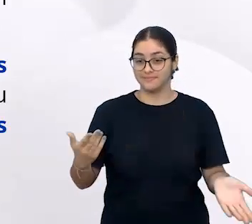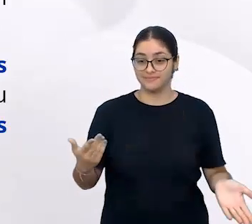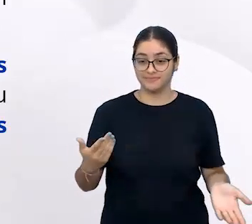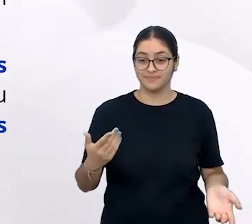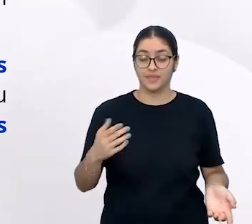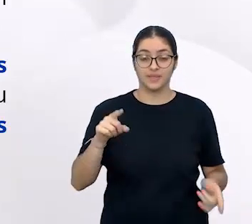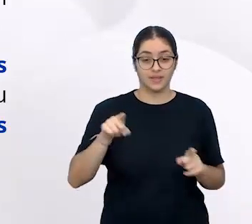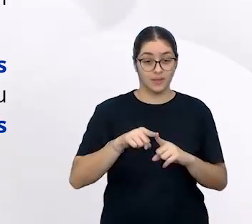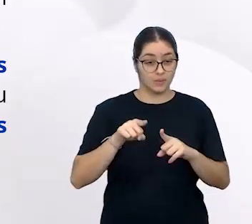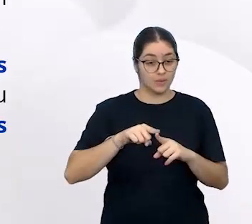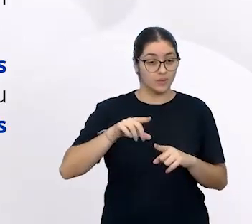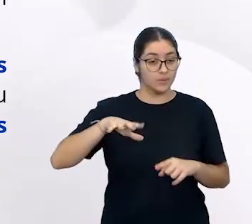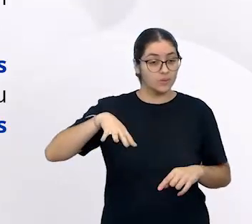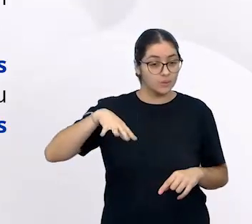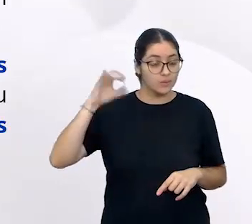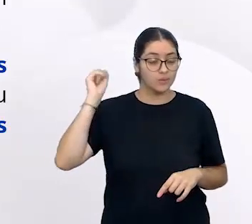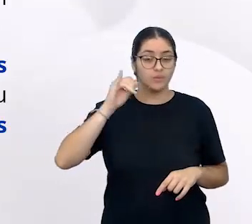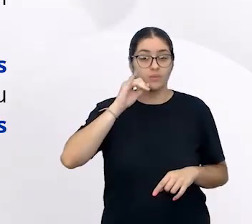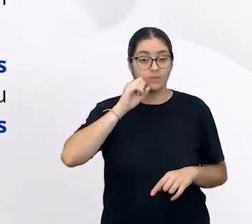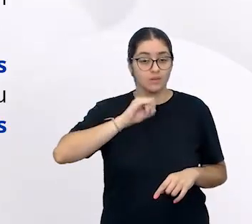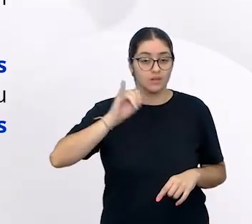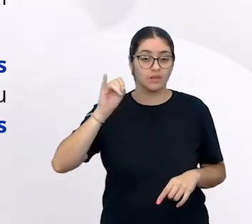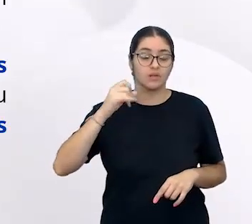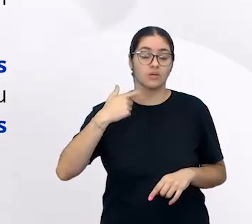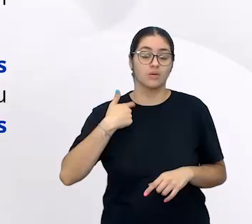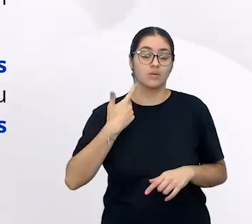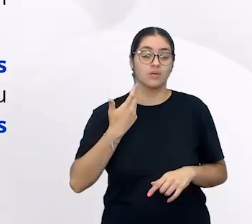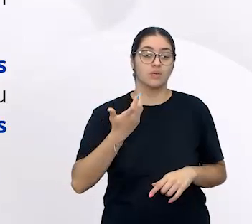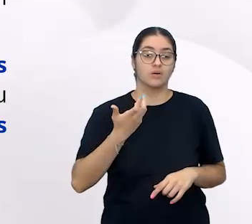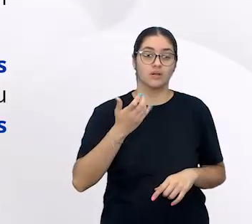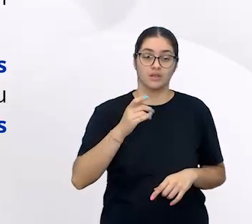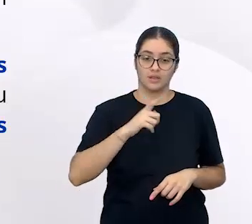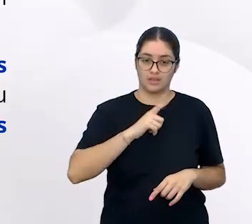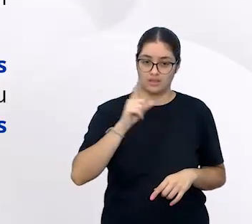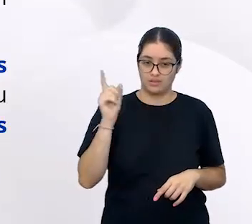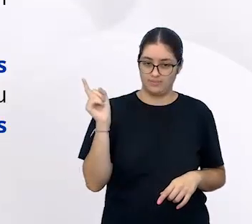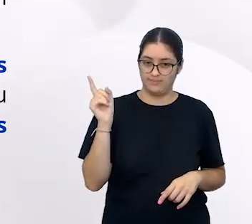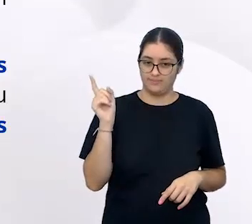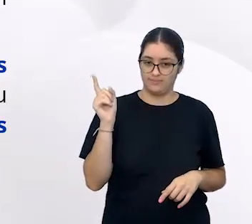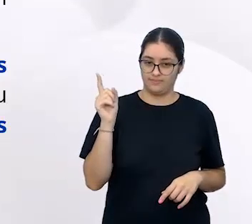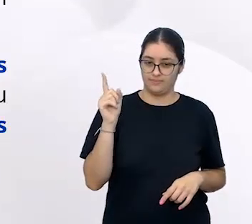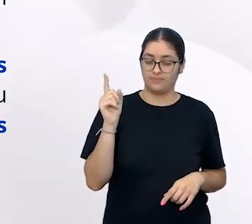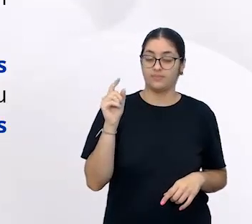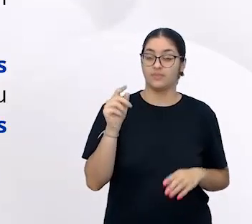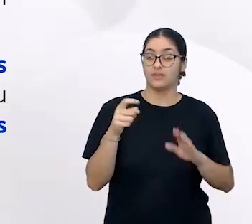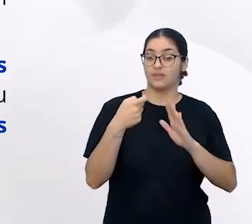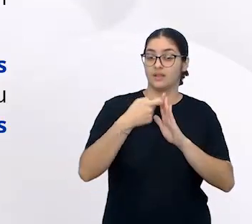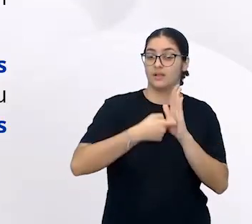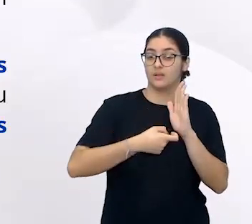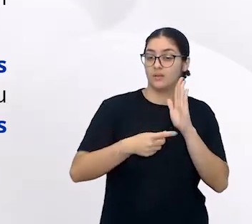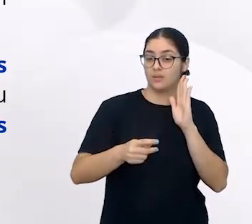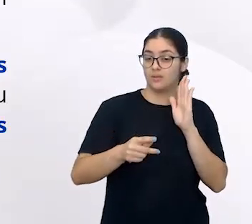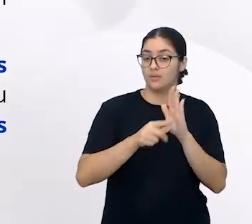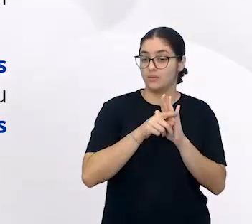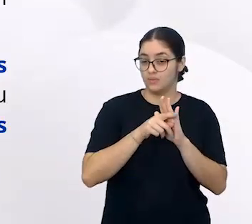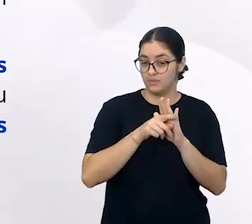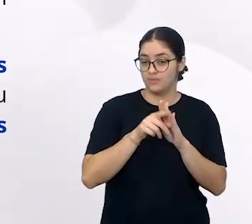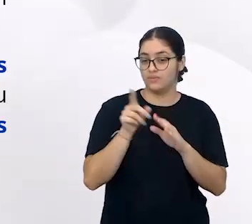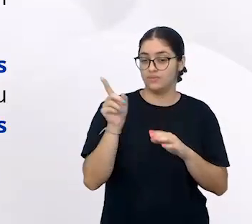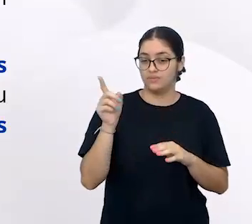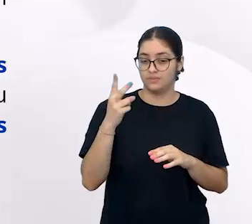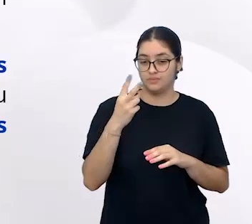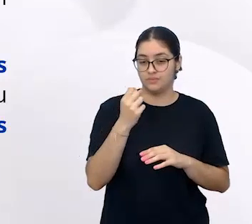ela ouve, se a gente puder traçar uma analogia, e essa analogia está num texto da Emília Ferreiro, de